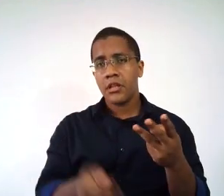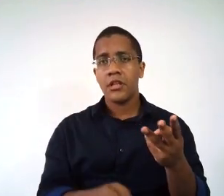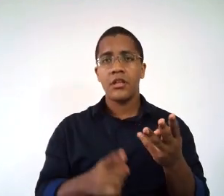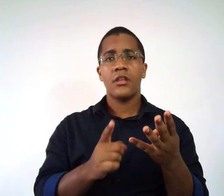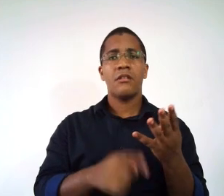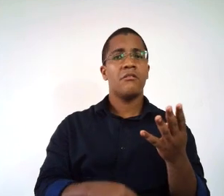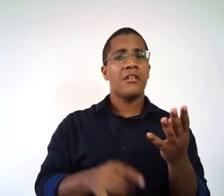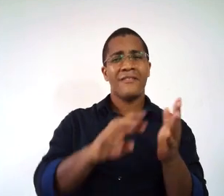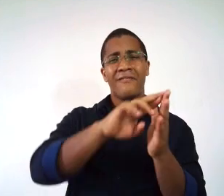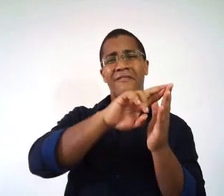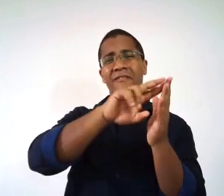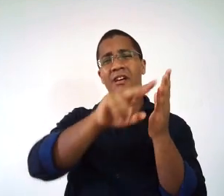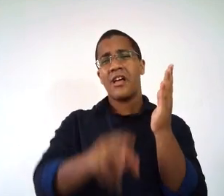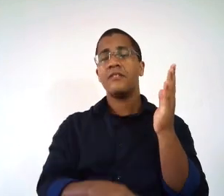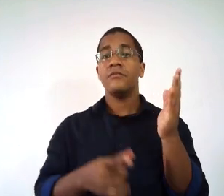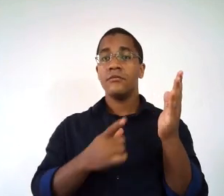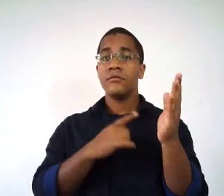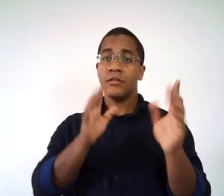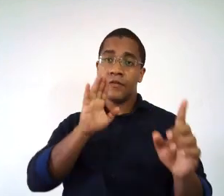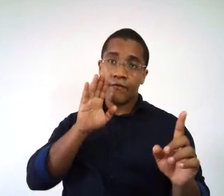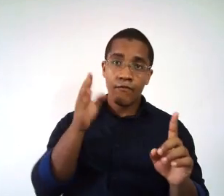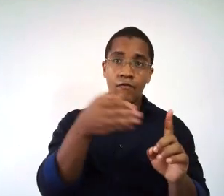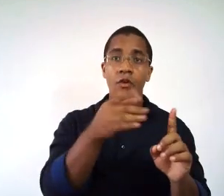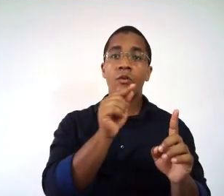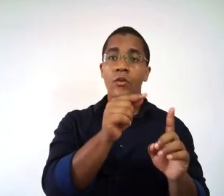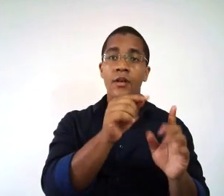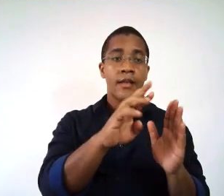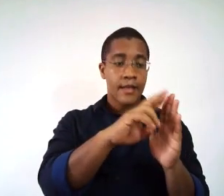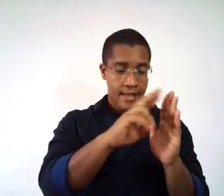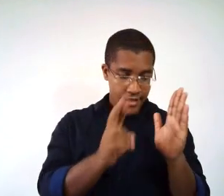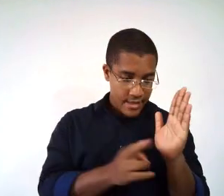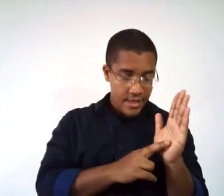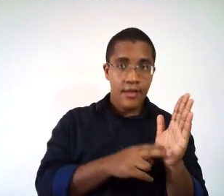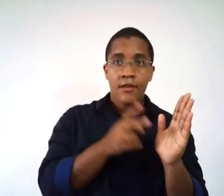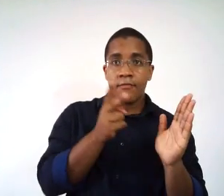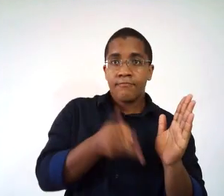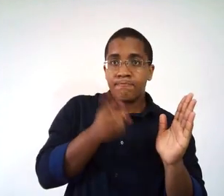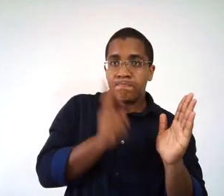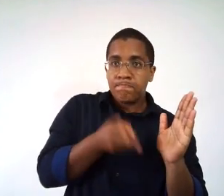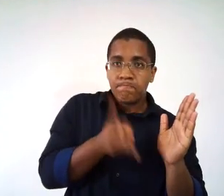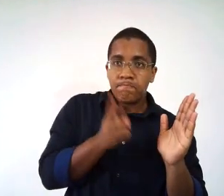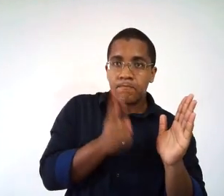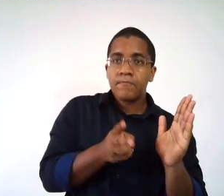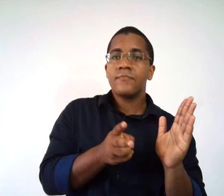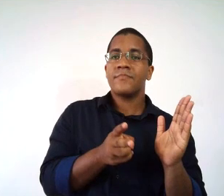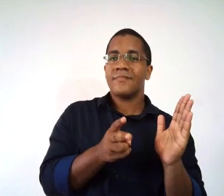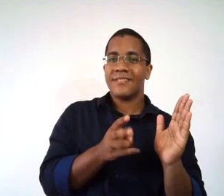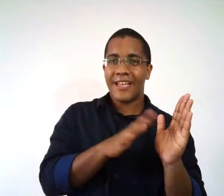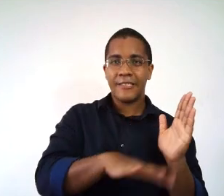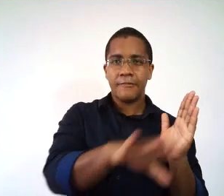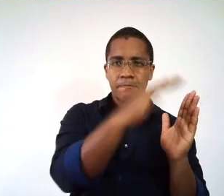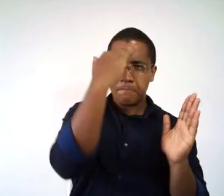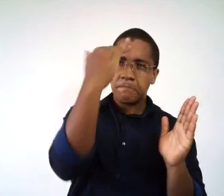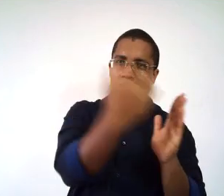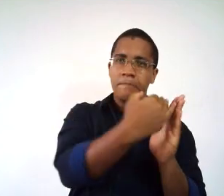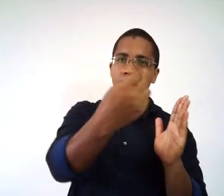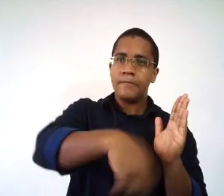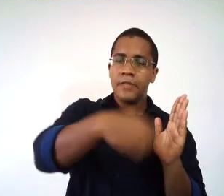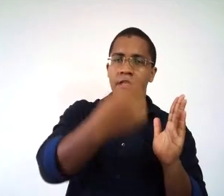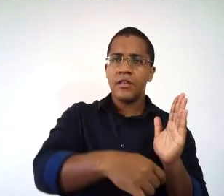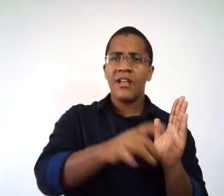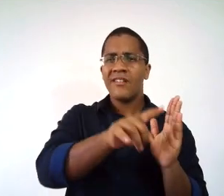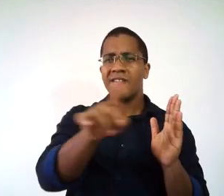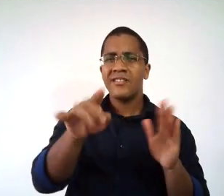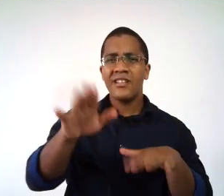as confederações e as federações internacionais. Jogos esportivos versus esportes. Então, você ainda pode estar